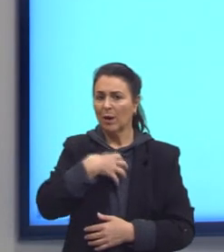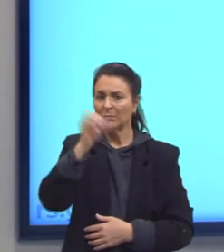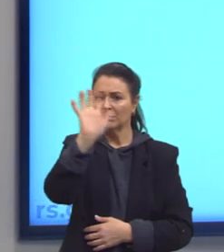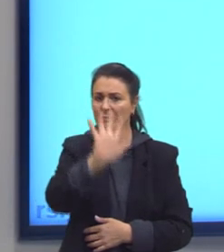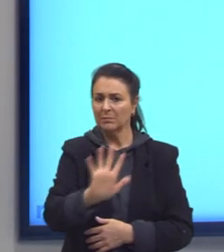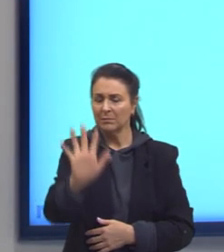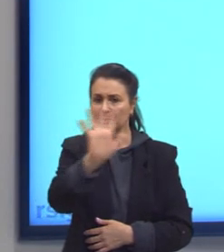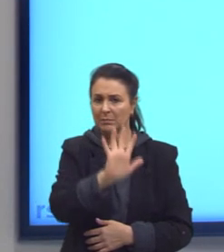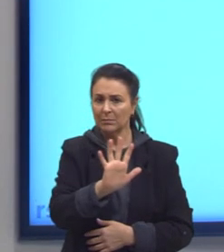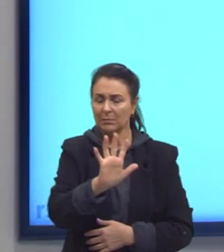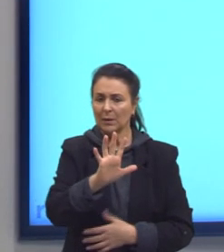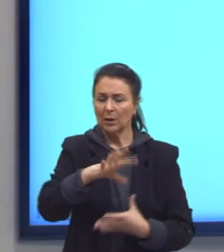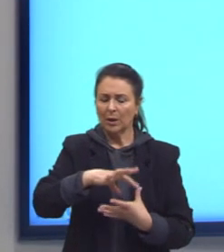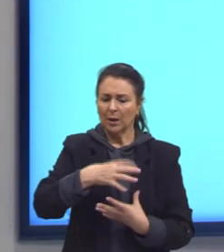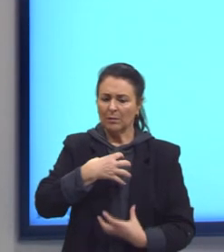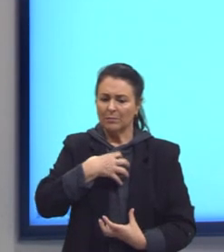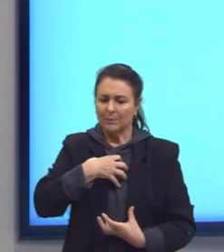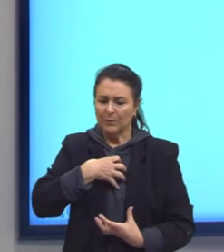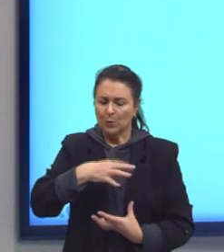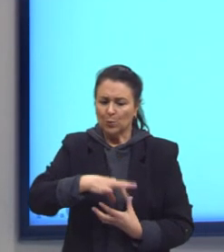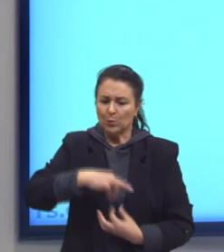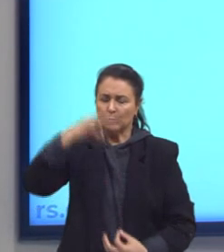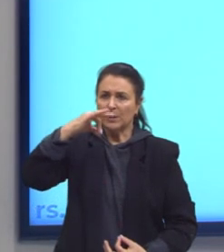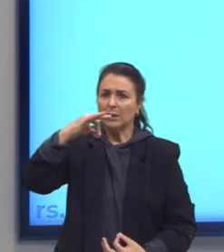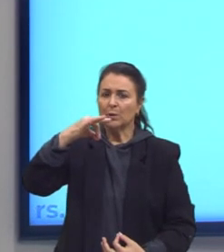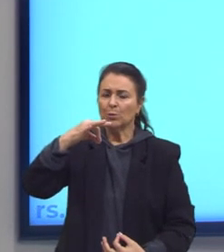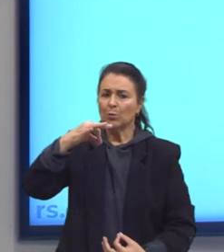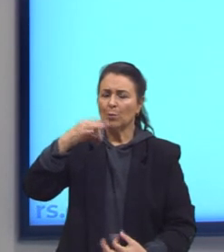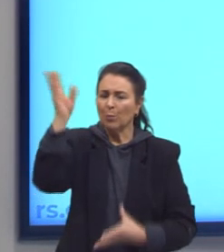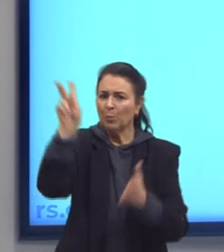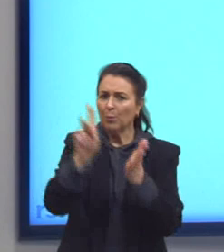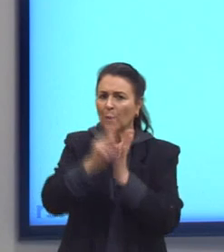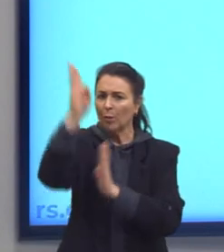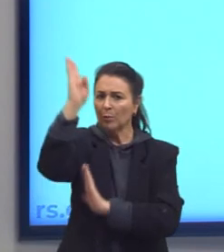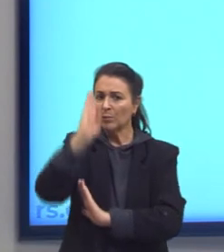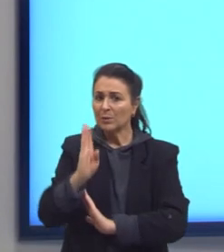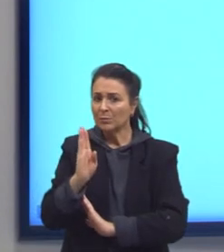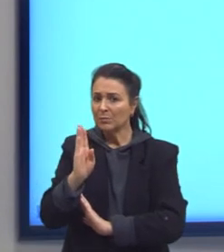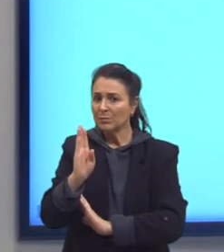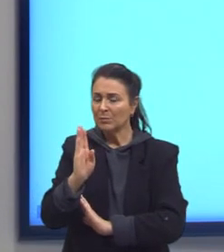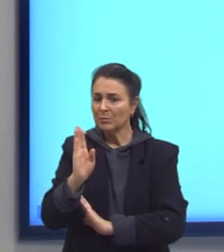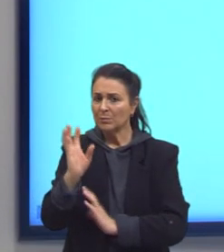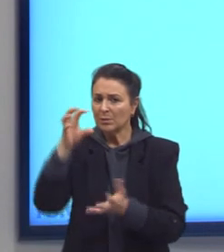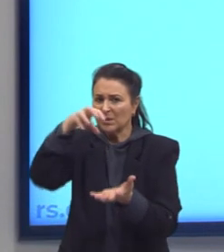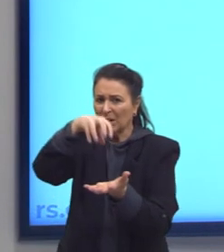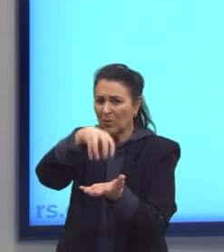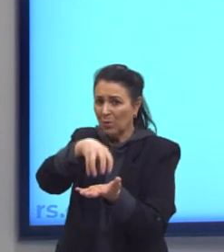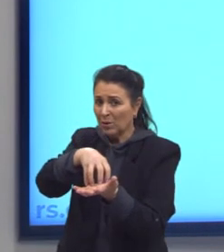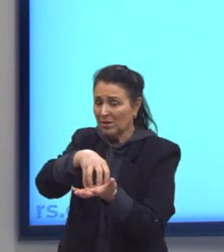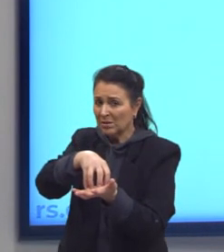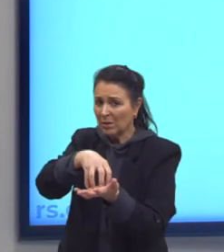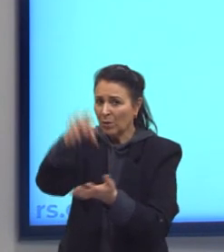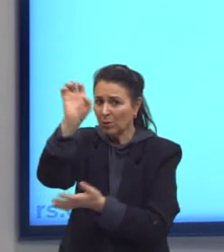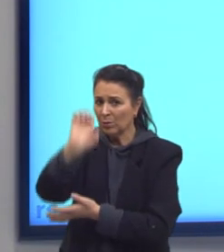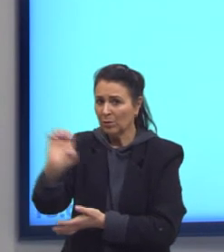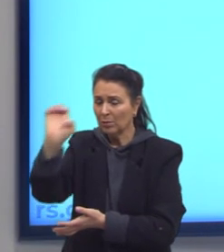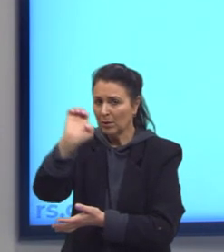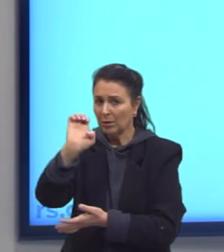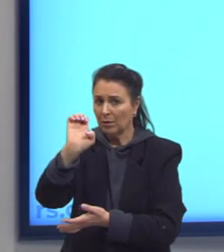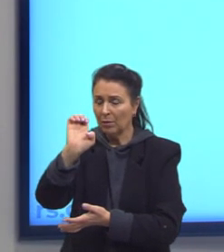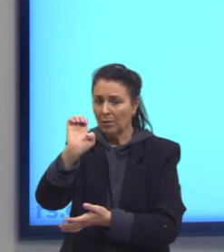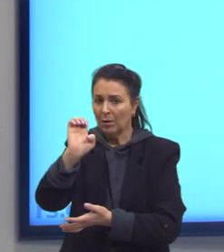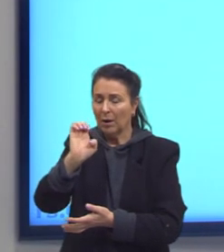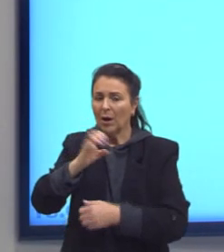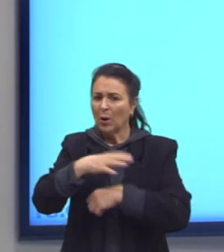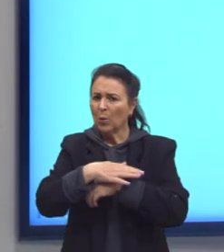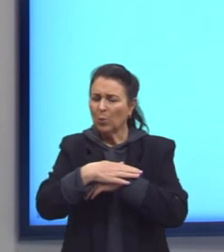espírito racional e formal do Brasil com herança positiva dos colones dadores europeus? Não. Via a polidez e a